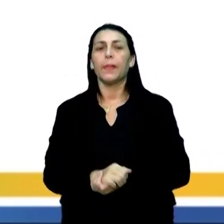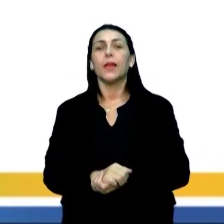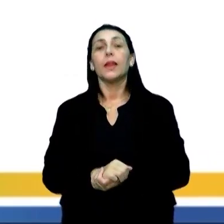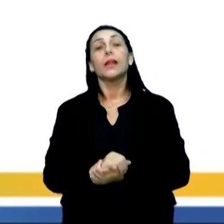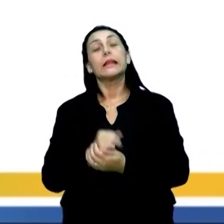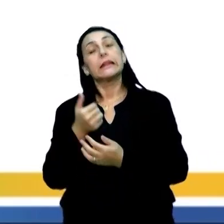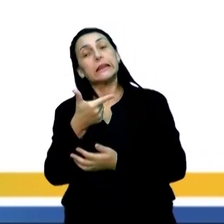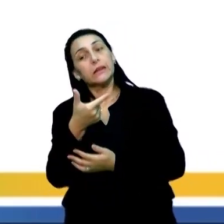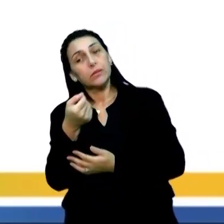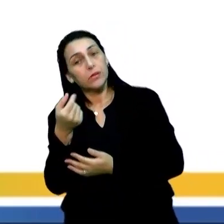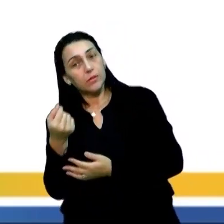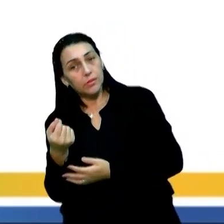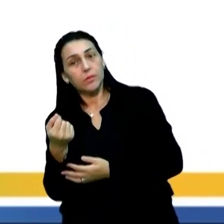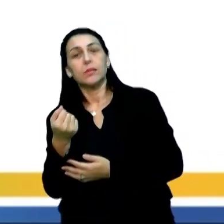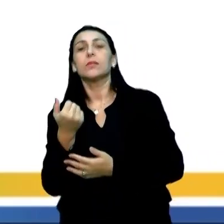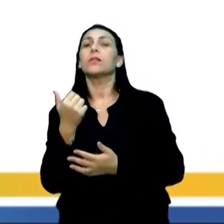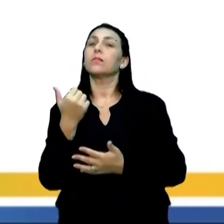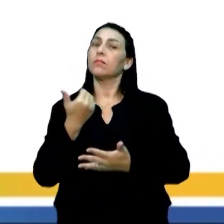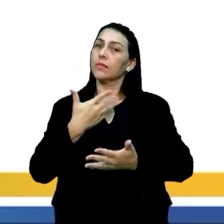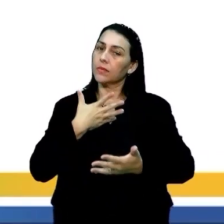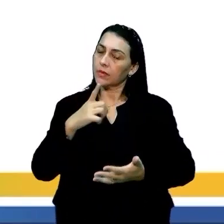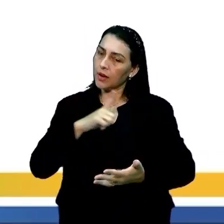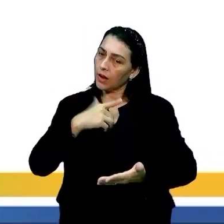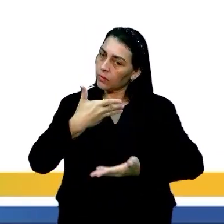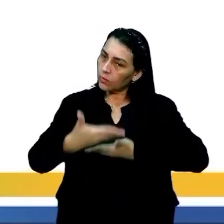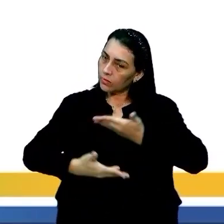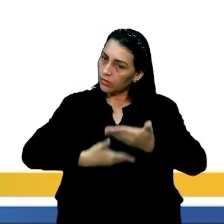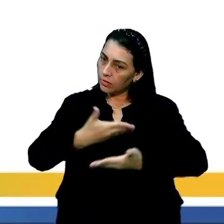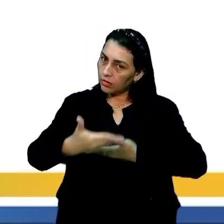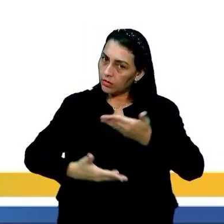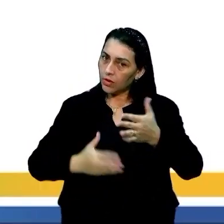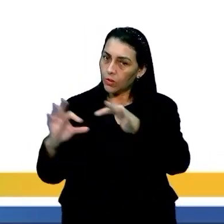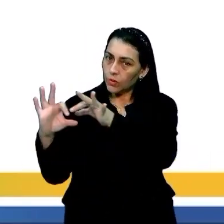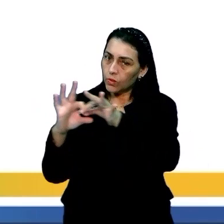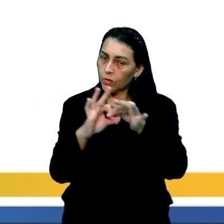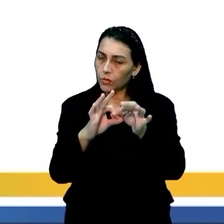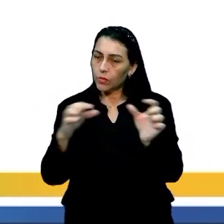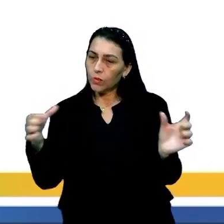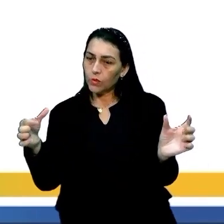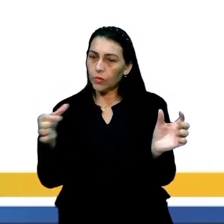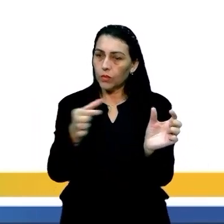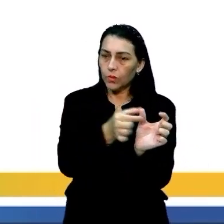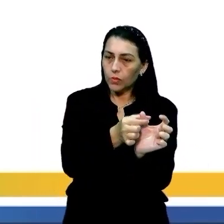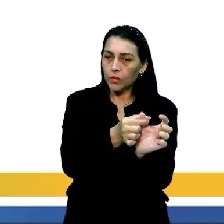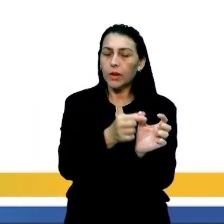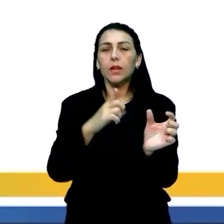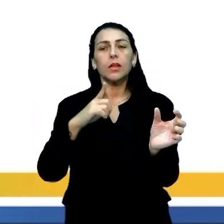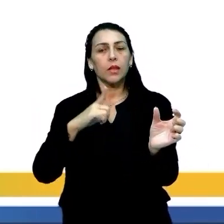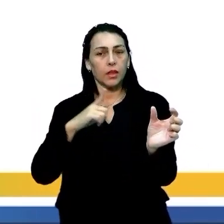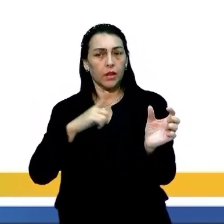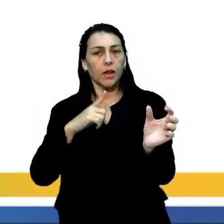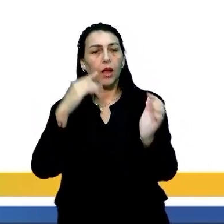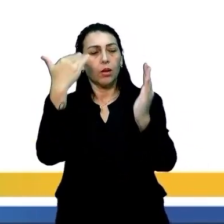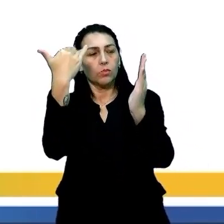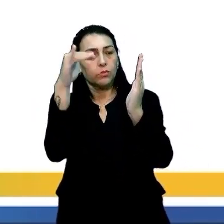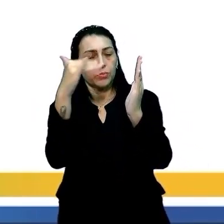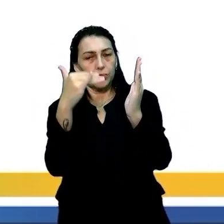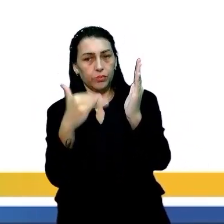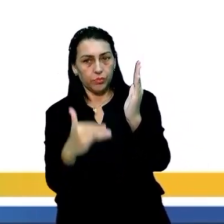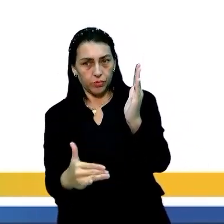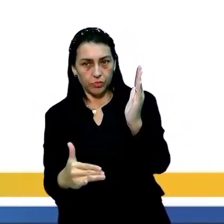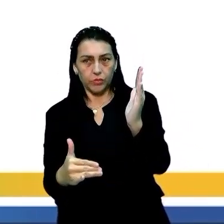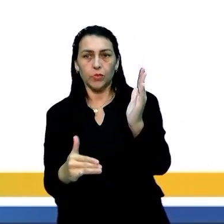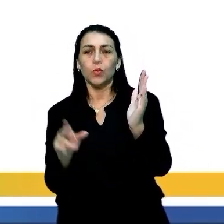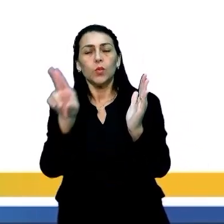E duzentos pontos para quem consegue, né? Articular todas as partes do texto, tem um repertório diversificado,